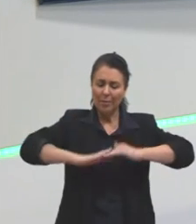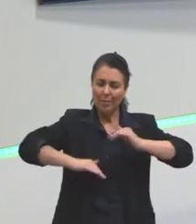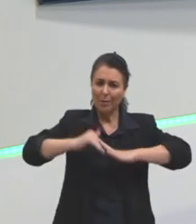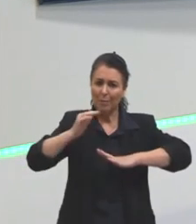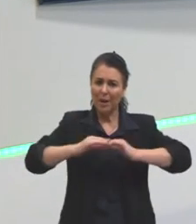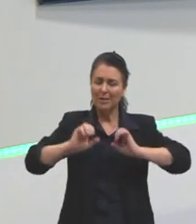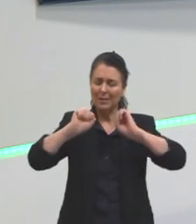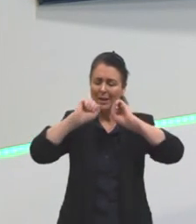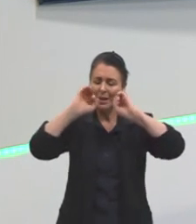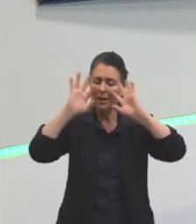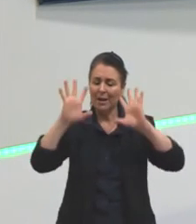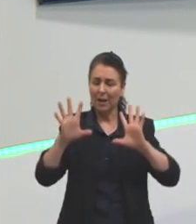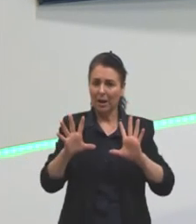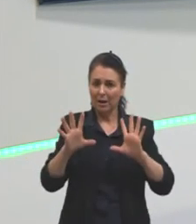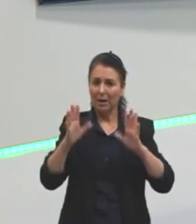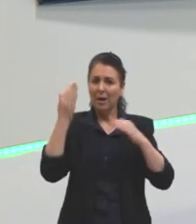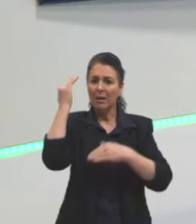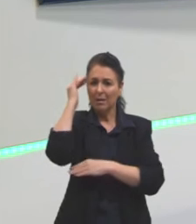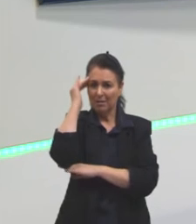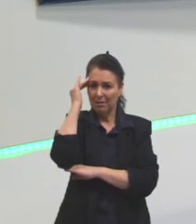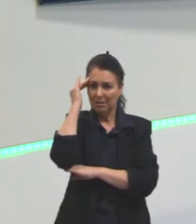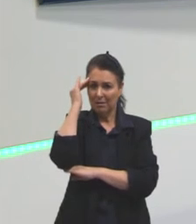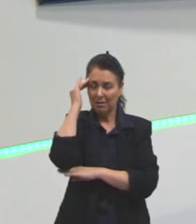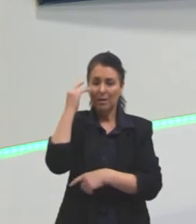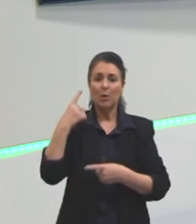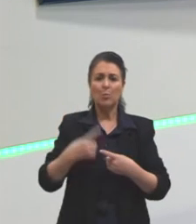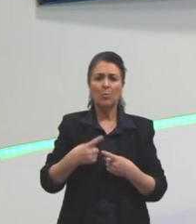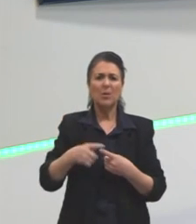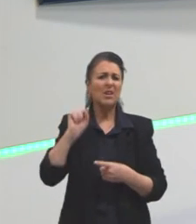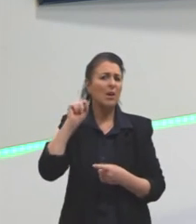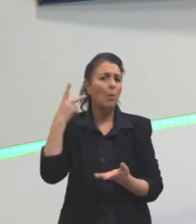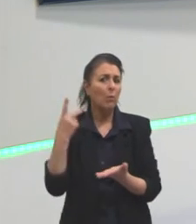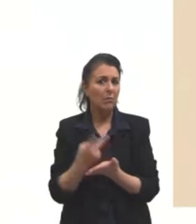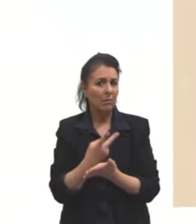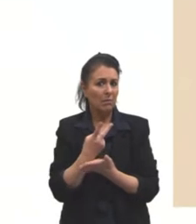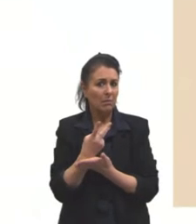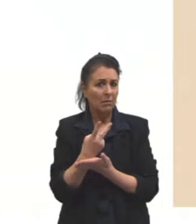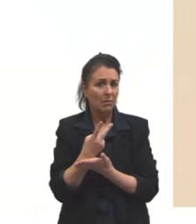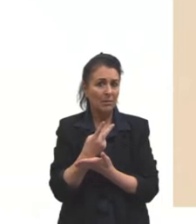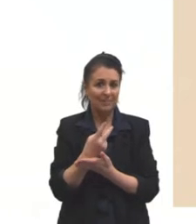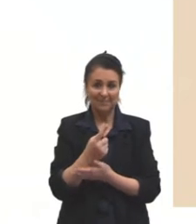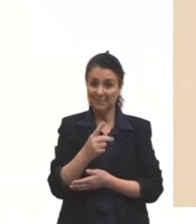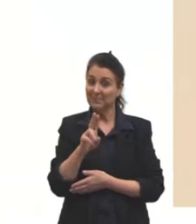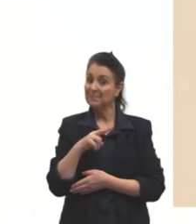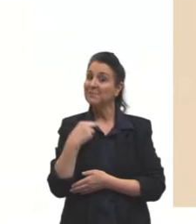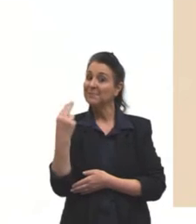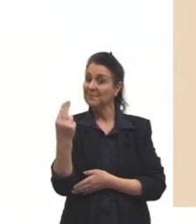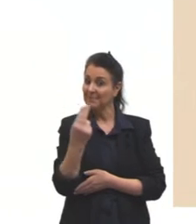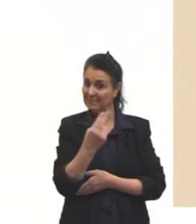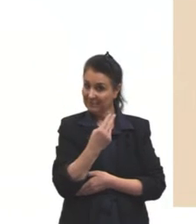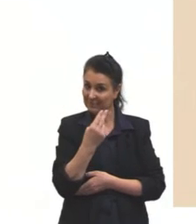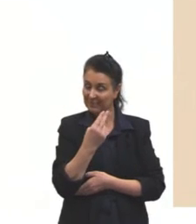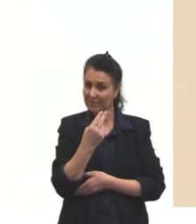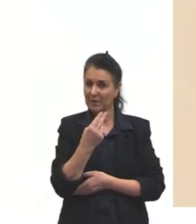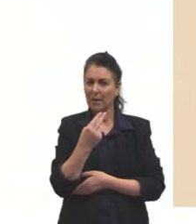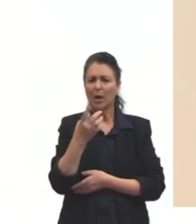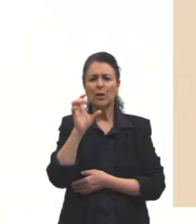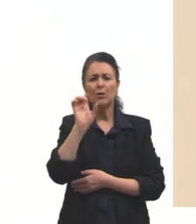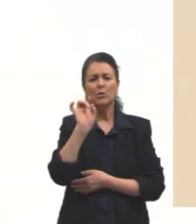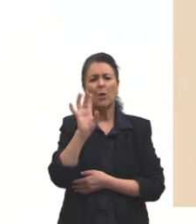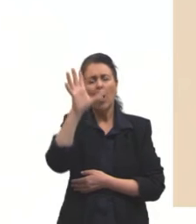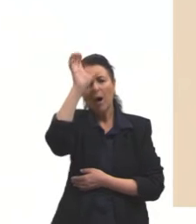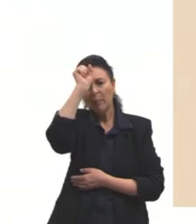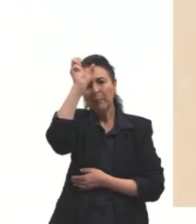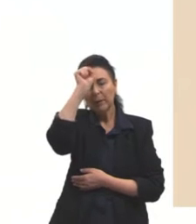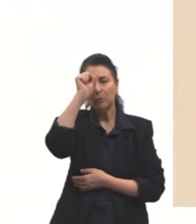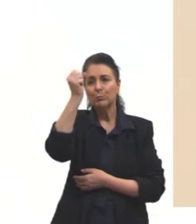produtiva. Porque o que acontece? A gente, quando a gente só aprende por